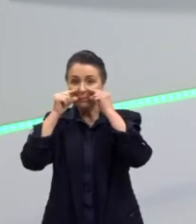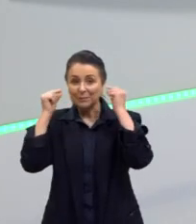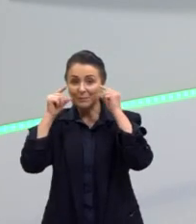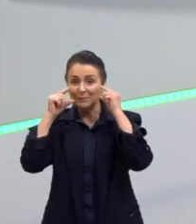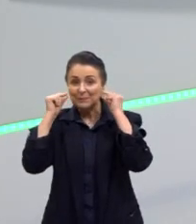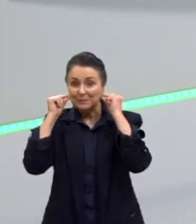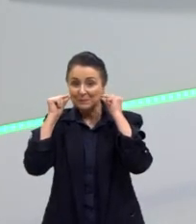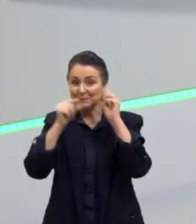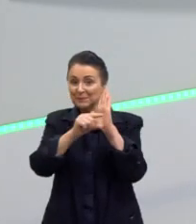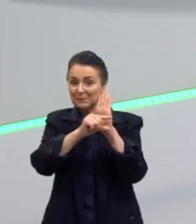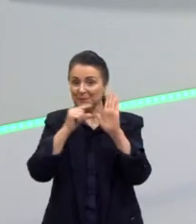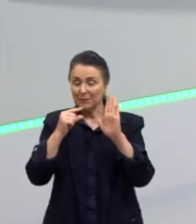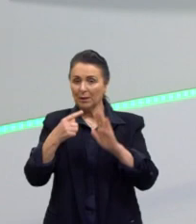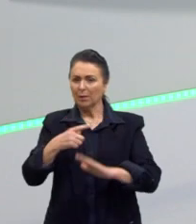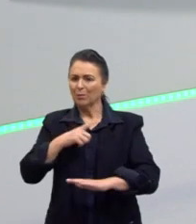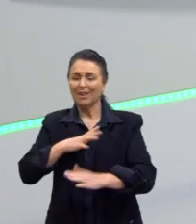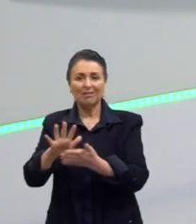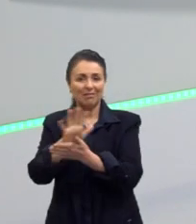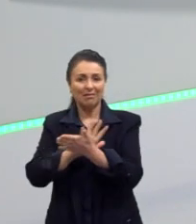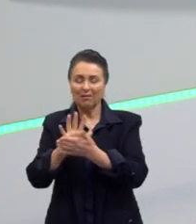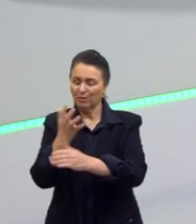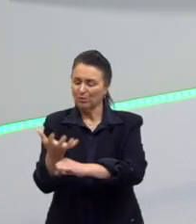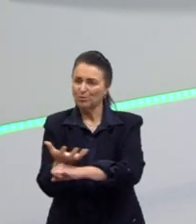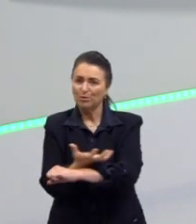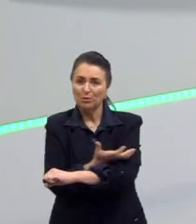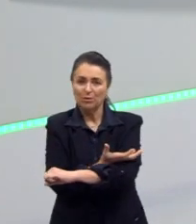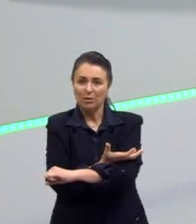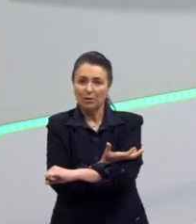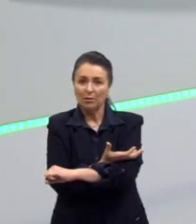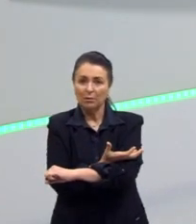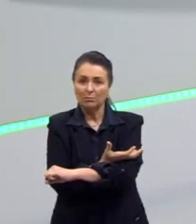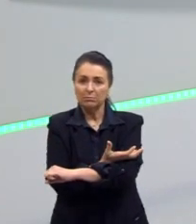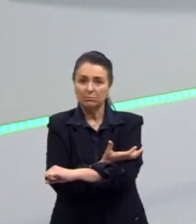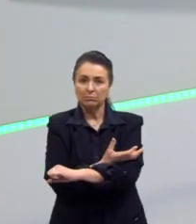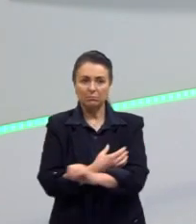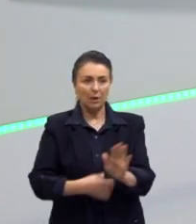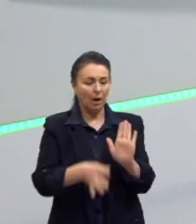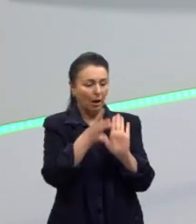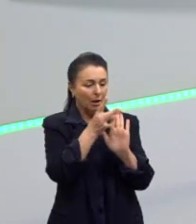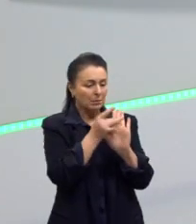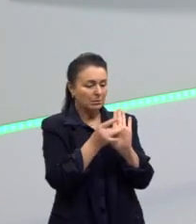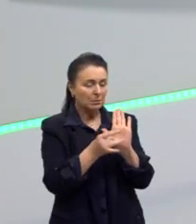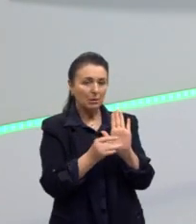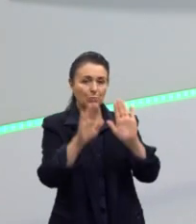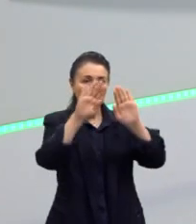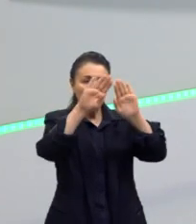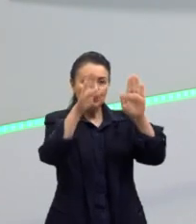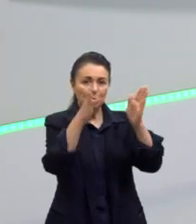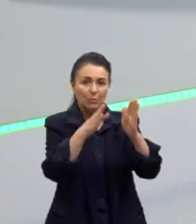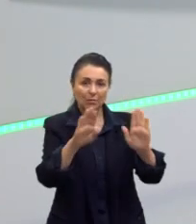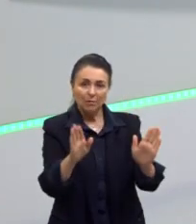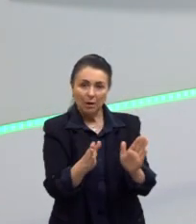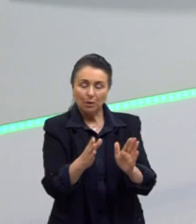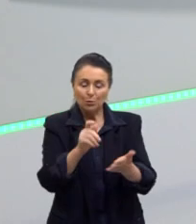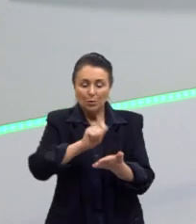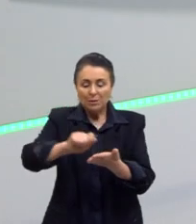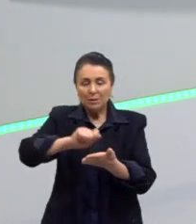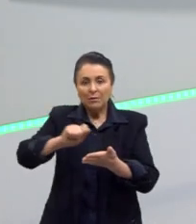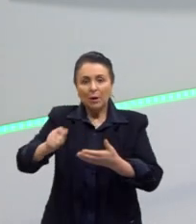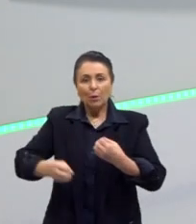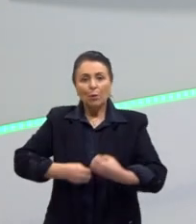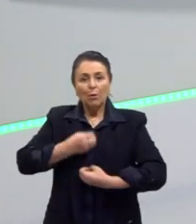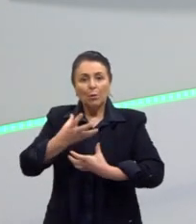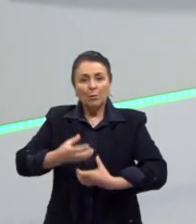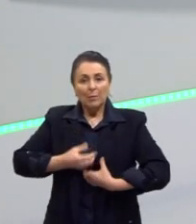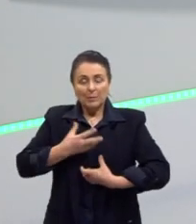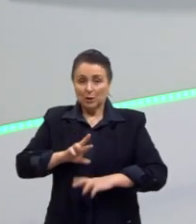questões emocionais, nós temos o quê? A descrição de um vaso. Ele viu onde um vaso escreveu sobre esse poema. Diferentemente